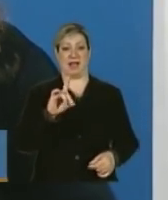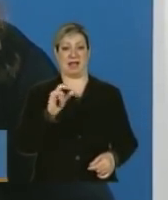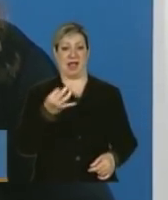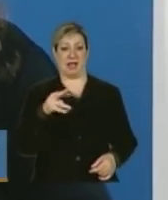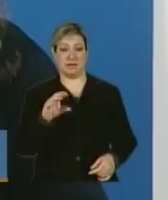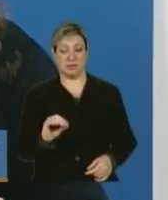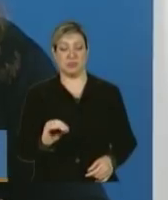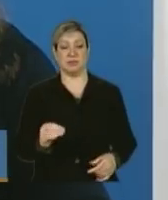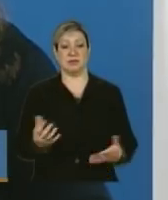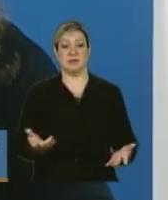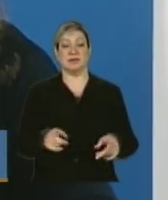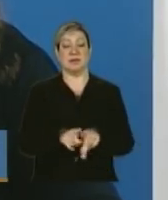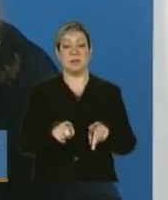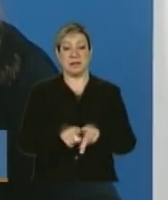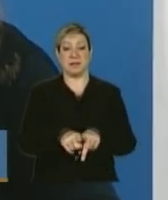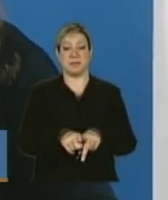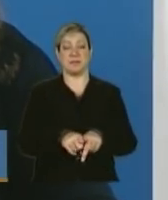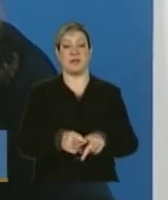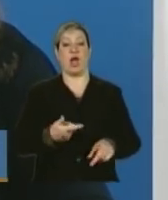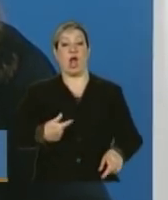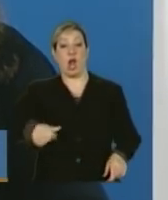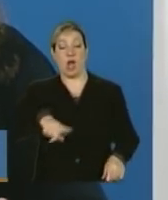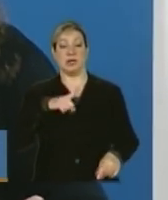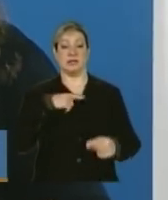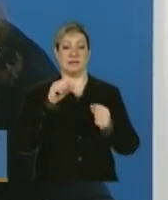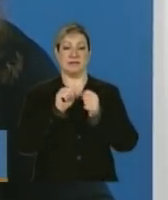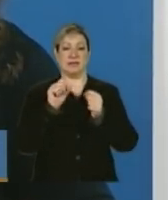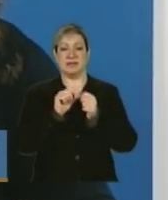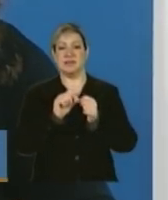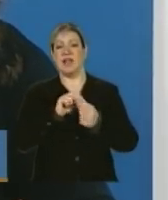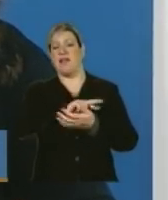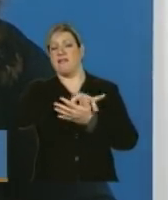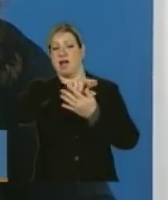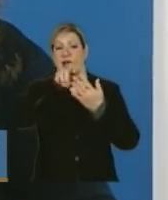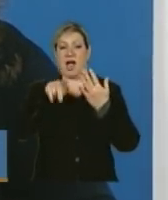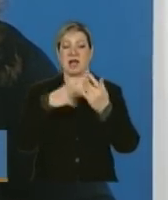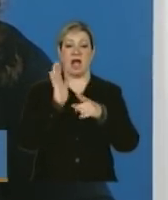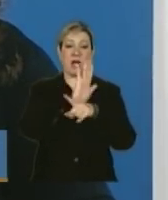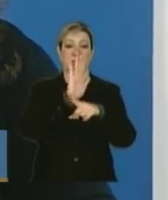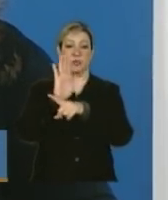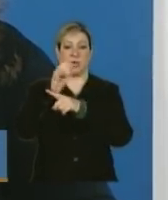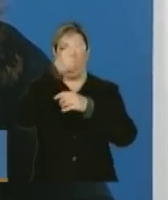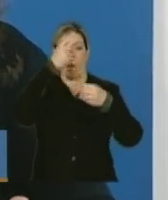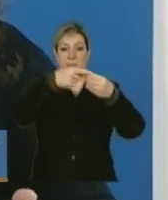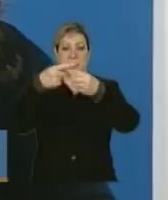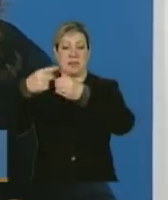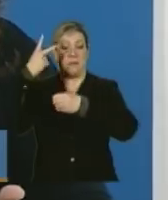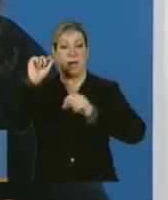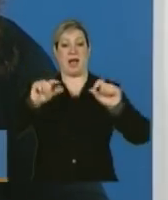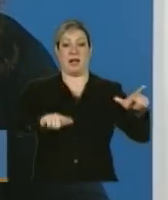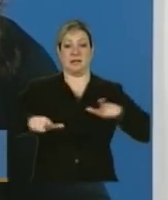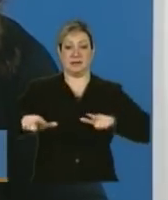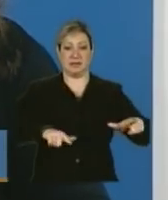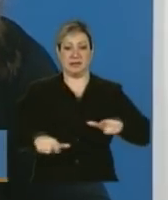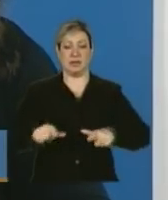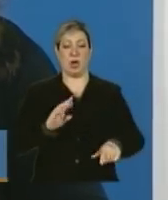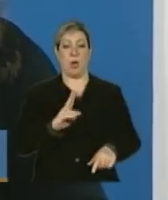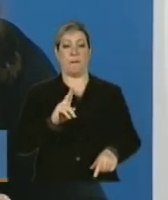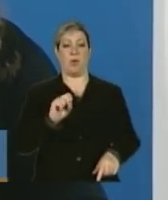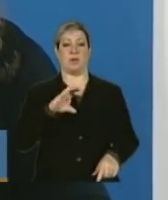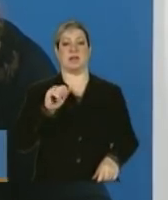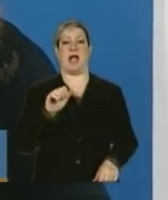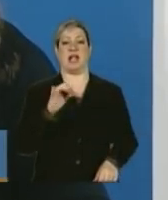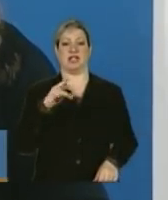Então, a gente está compondo, digamos assim, uma série de apoio aos municípios para a ação de busca ativa para cadastramento.